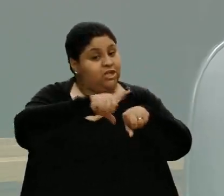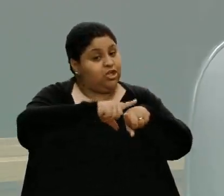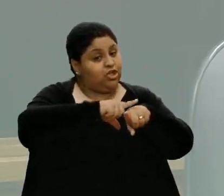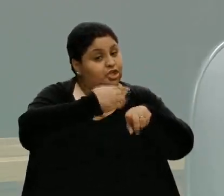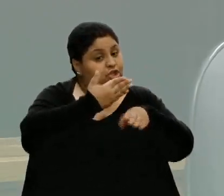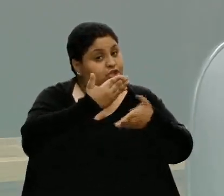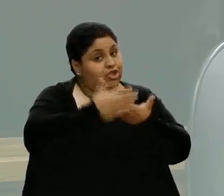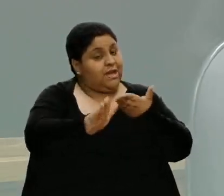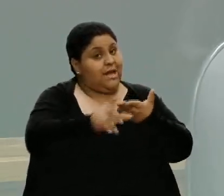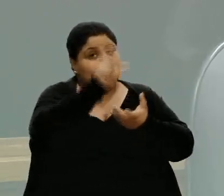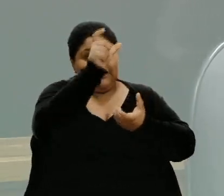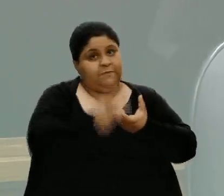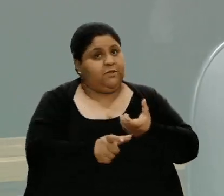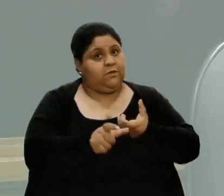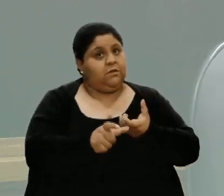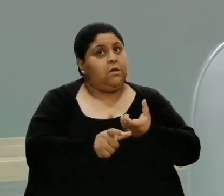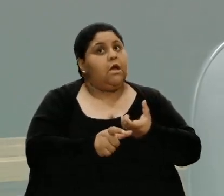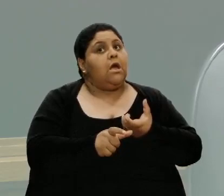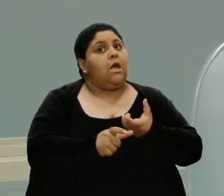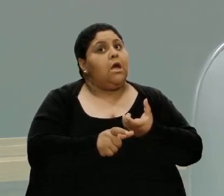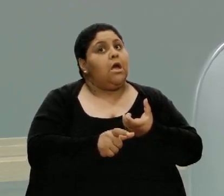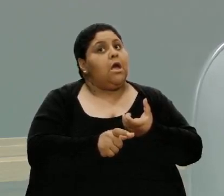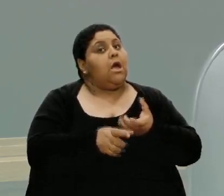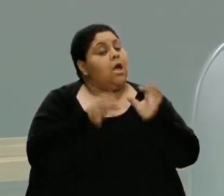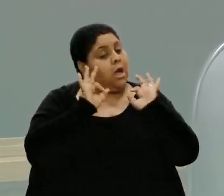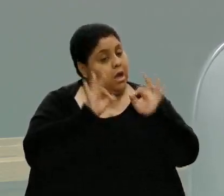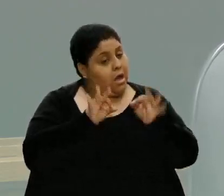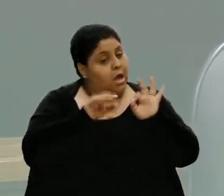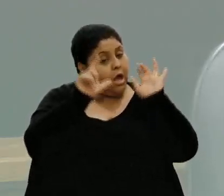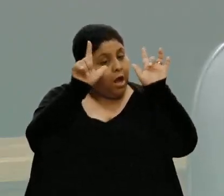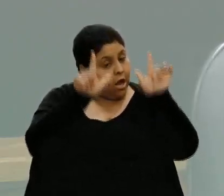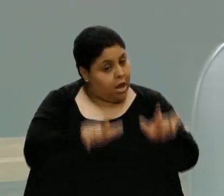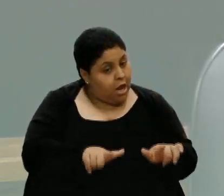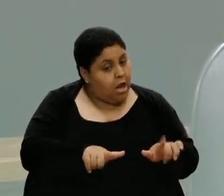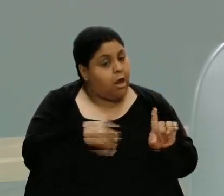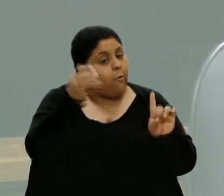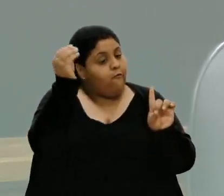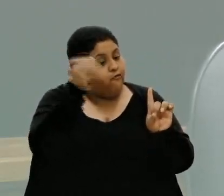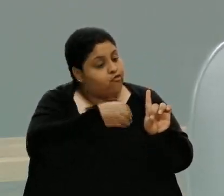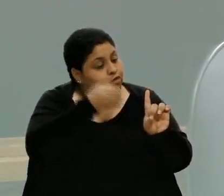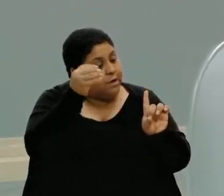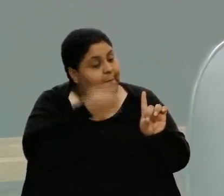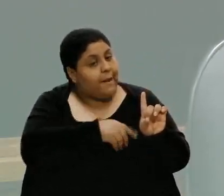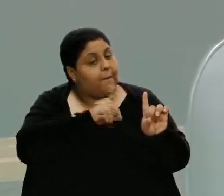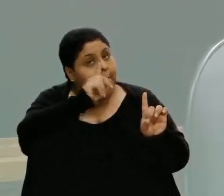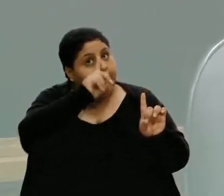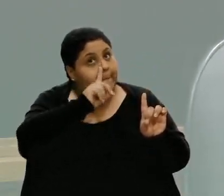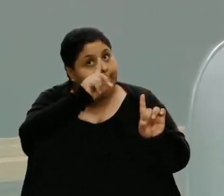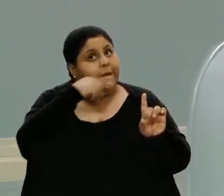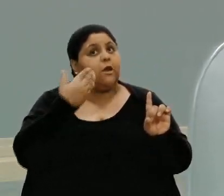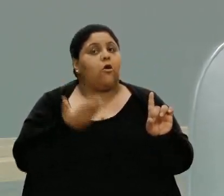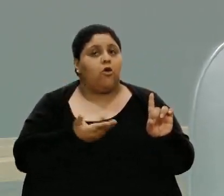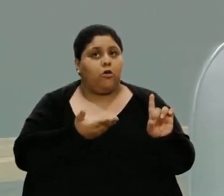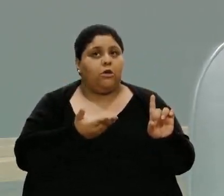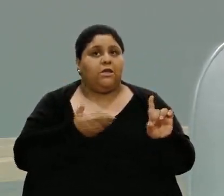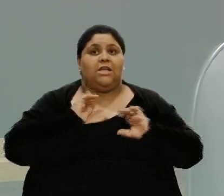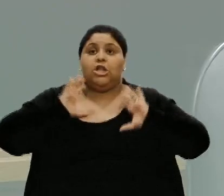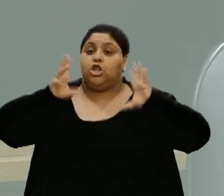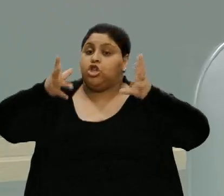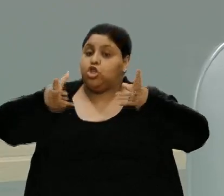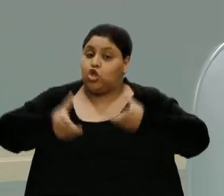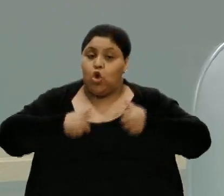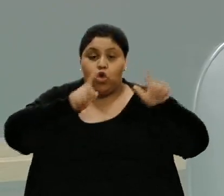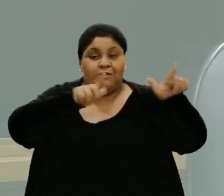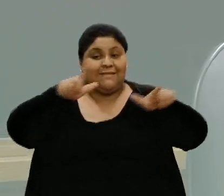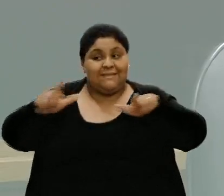Então, eu não tenho a mínima dúvida que quando a área é carente, quando a área é de risco, é insalubre, todas as áreas